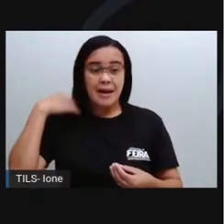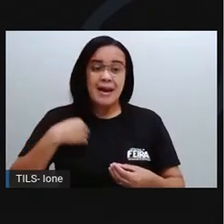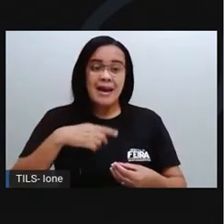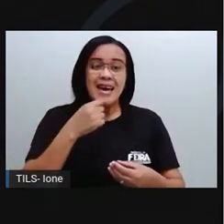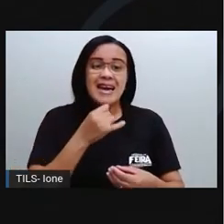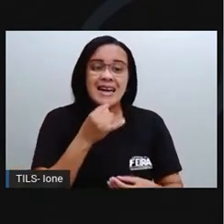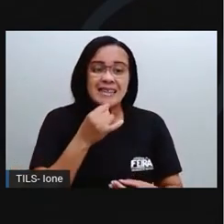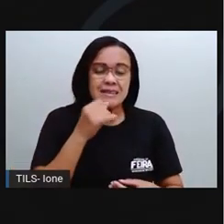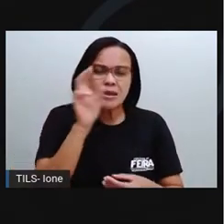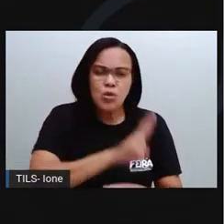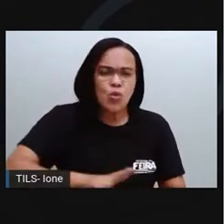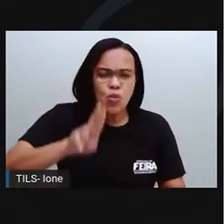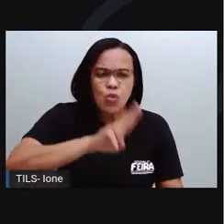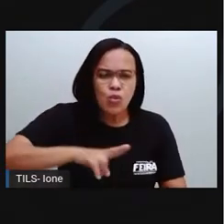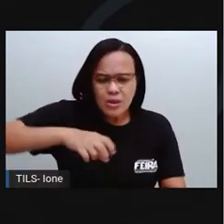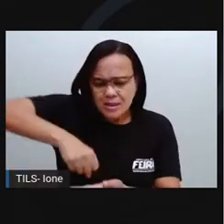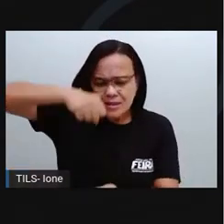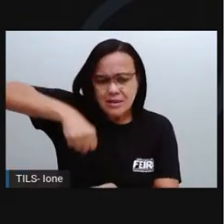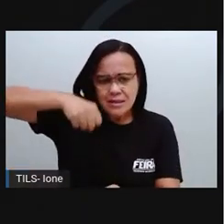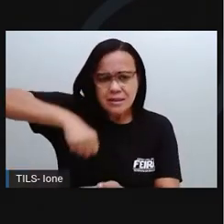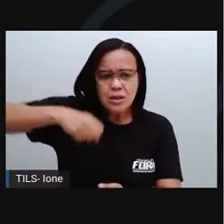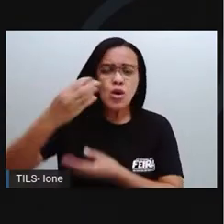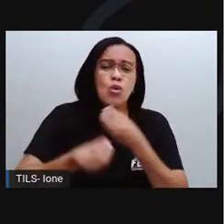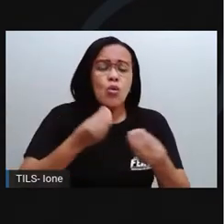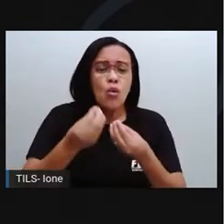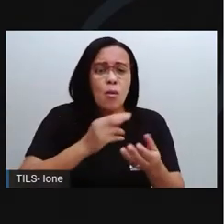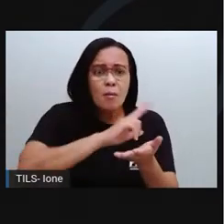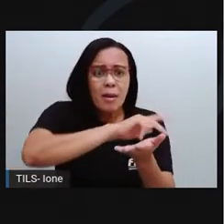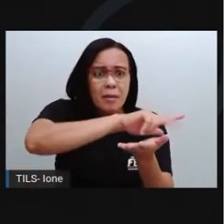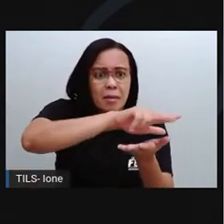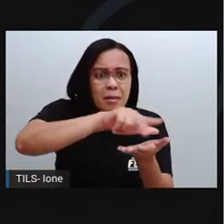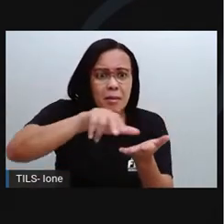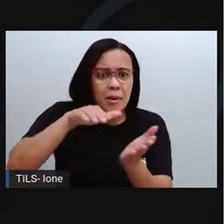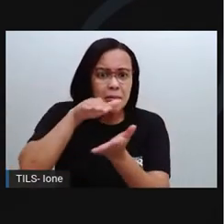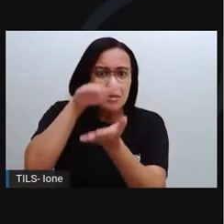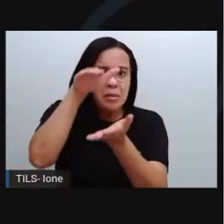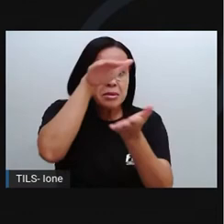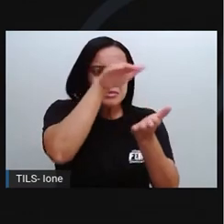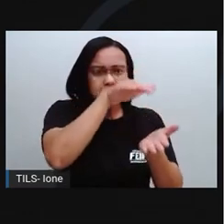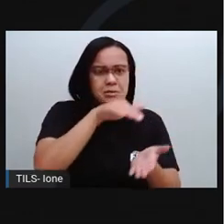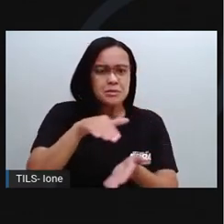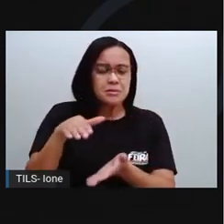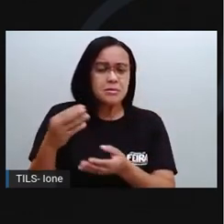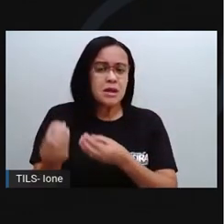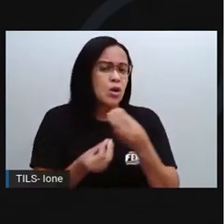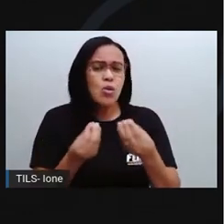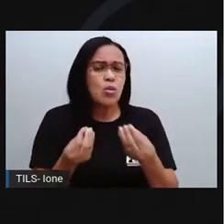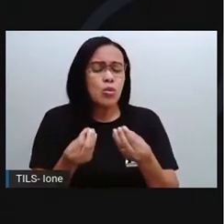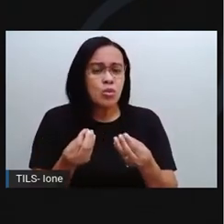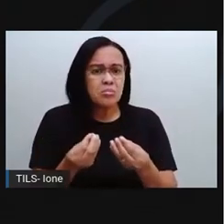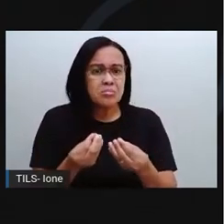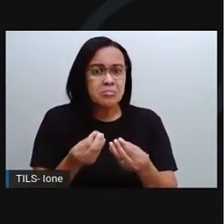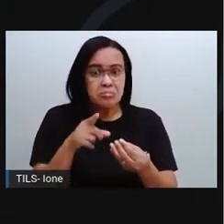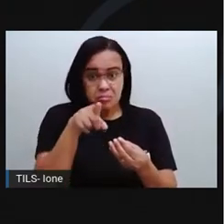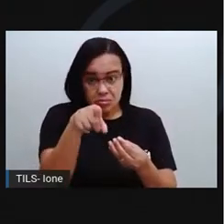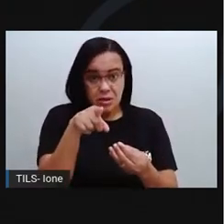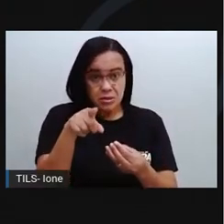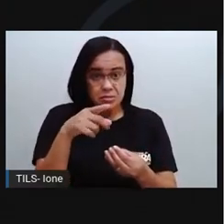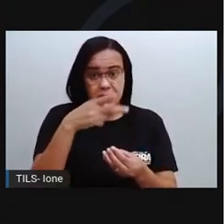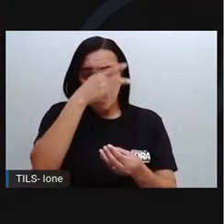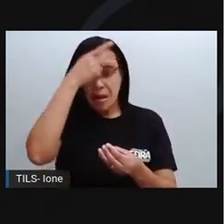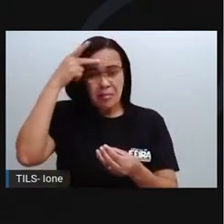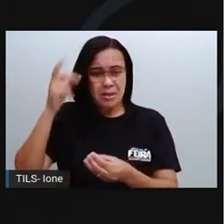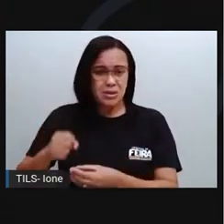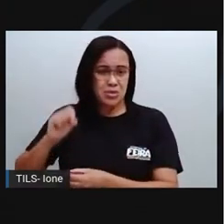Você já pensou para onde vai a sacola plástica descartável? Como elas são descartáveis, muita gente